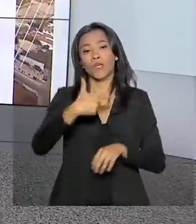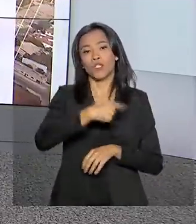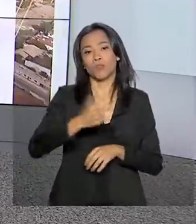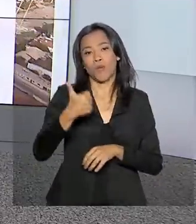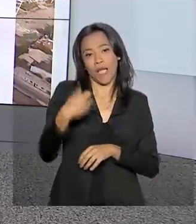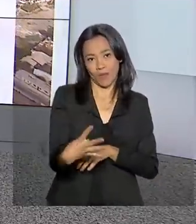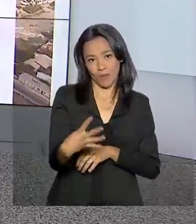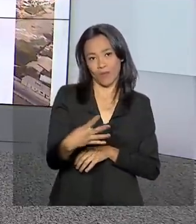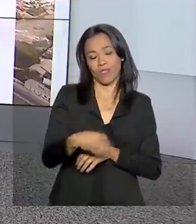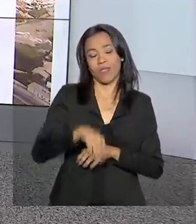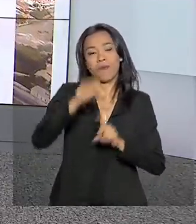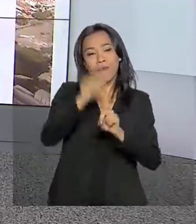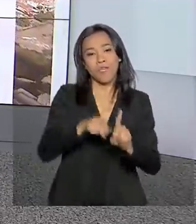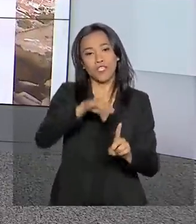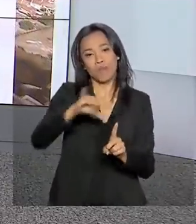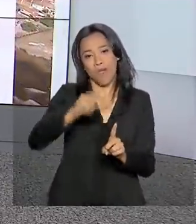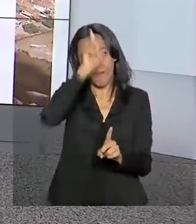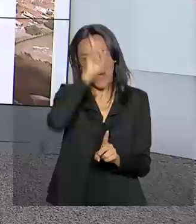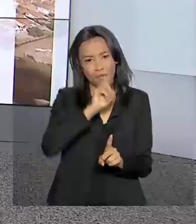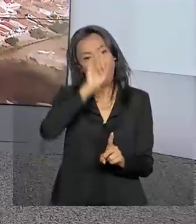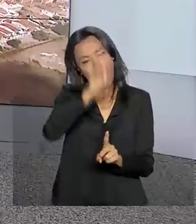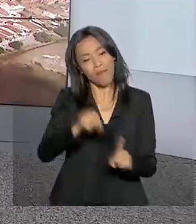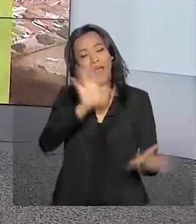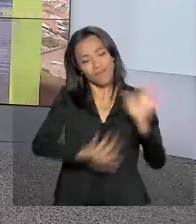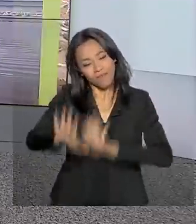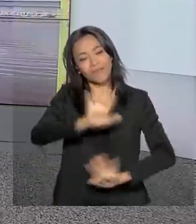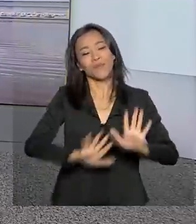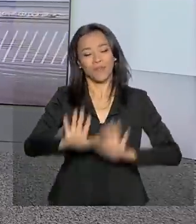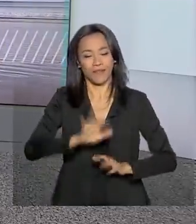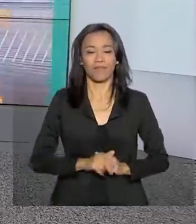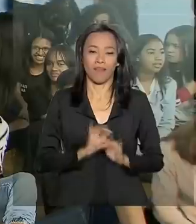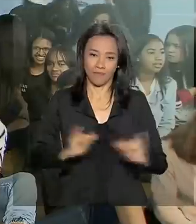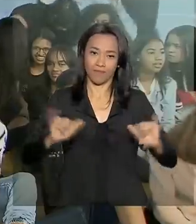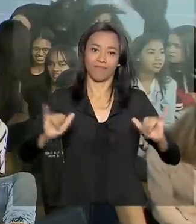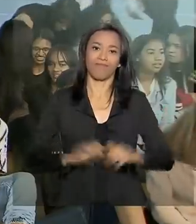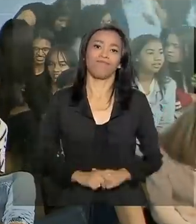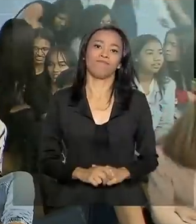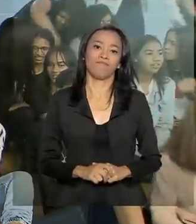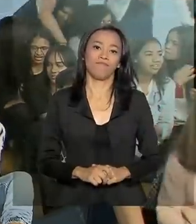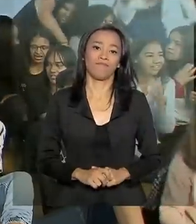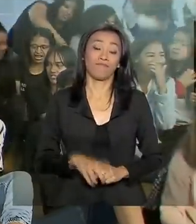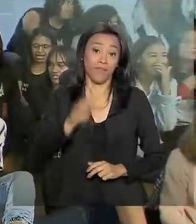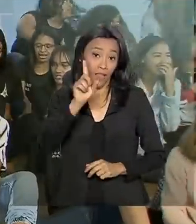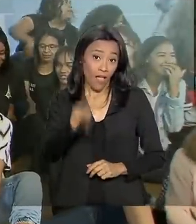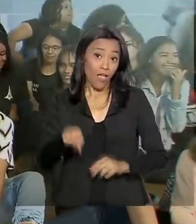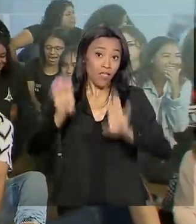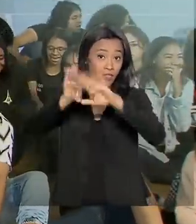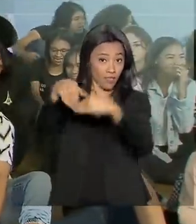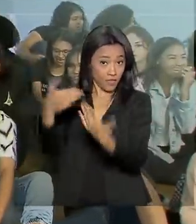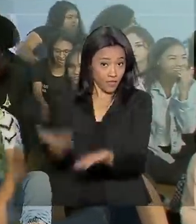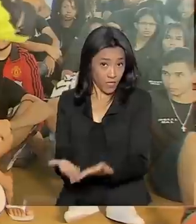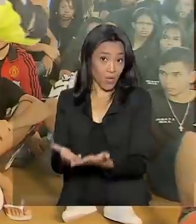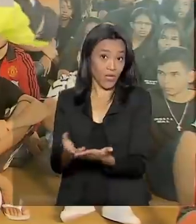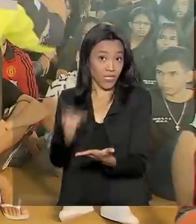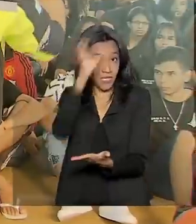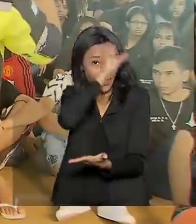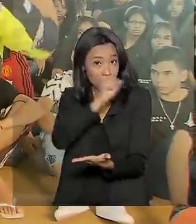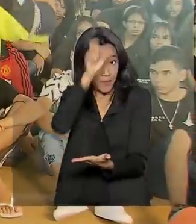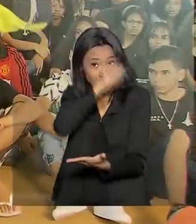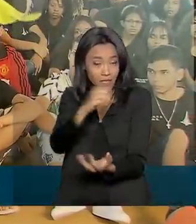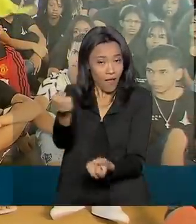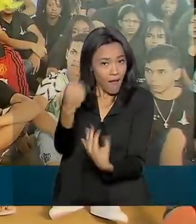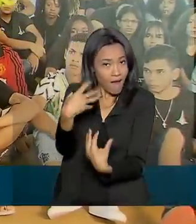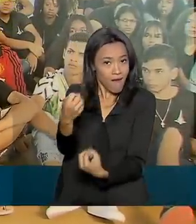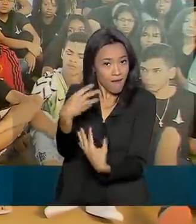campanha é alerta sobre a necessidade de uma direção segura. É na escola que se aprende. E aqui,